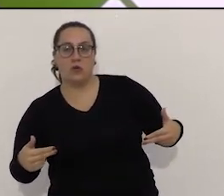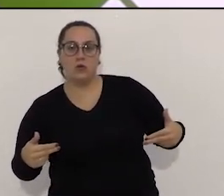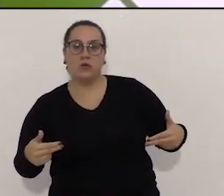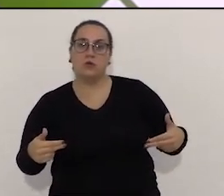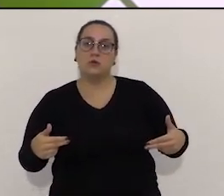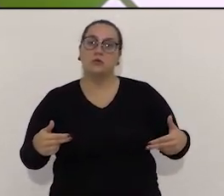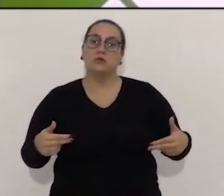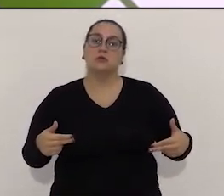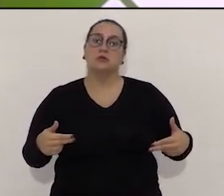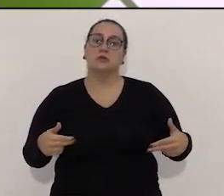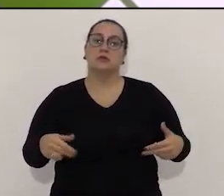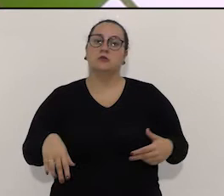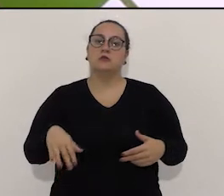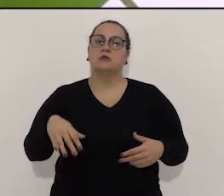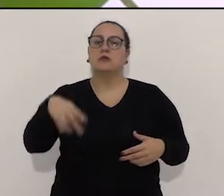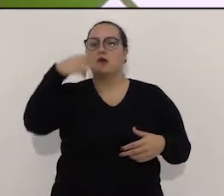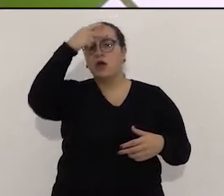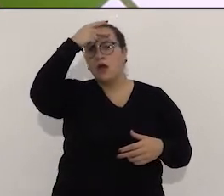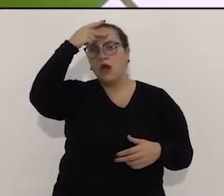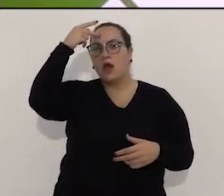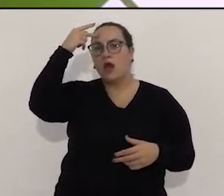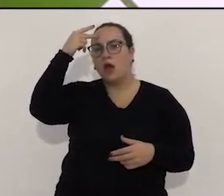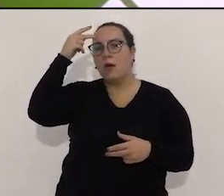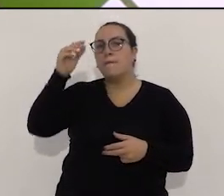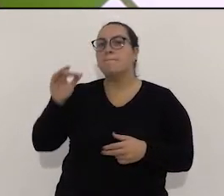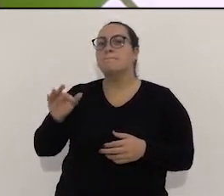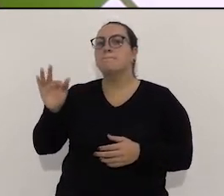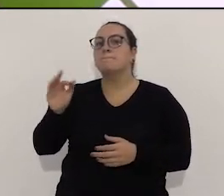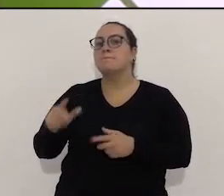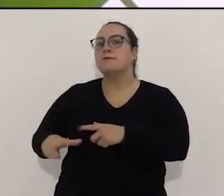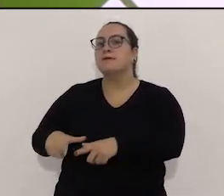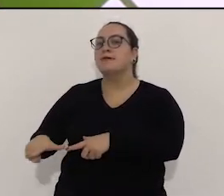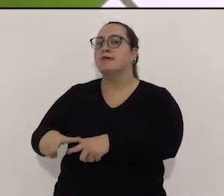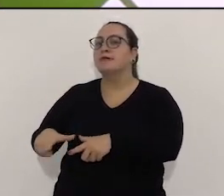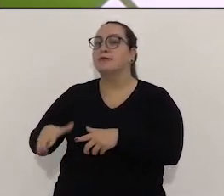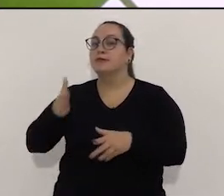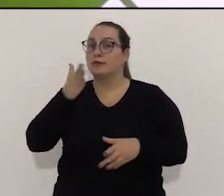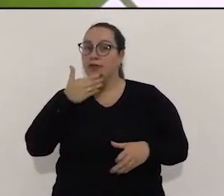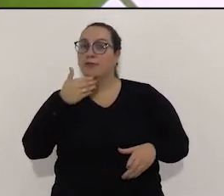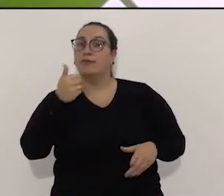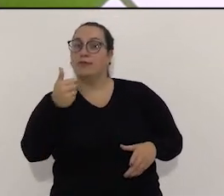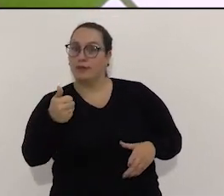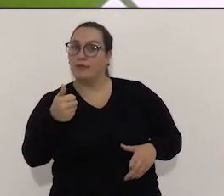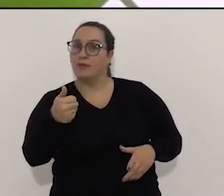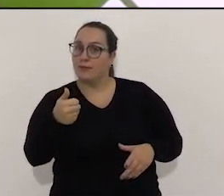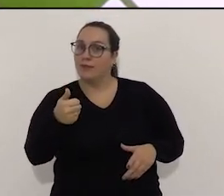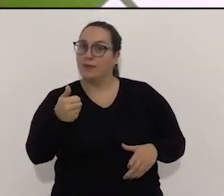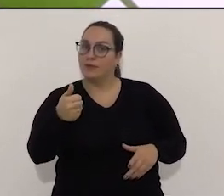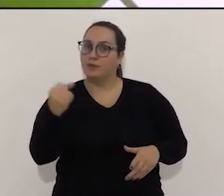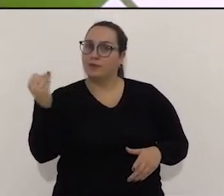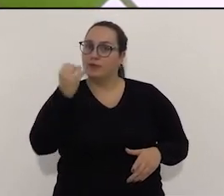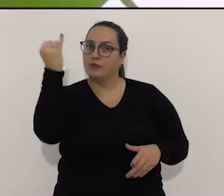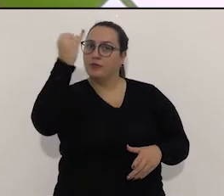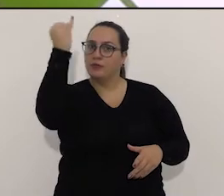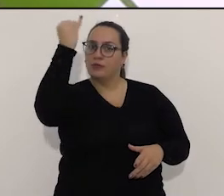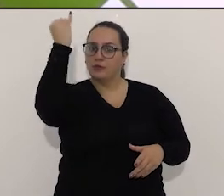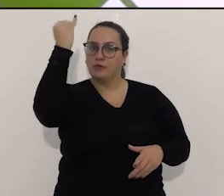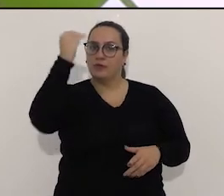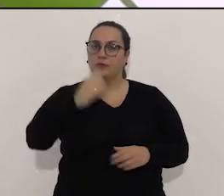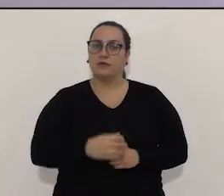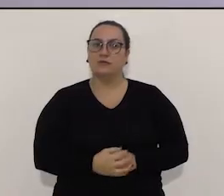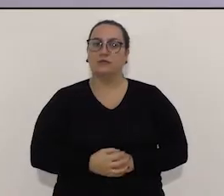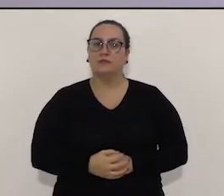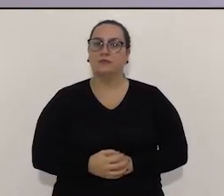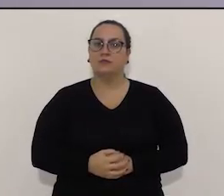funcionalismo que tenha capacidade técnica, formação para determinadas áreas, eu acho que a tem que aproveitar isso e valorizá-lo, com certeza.